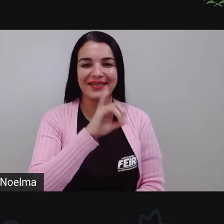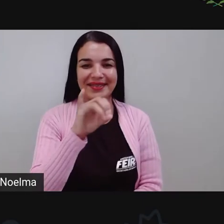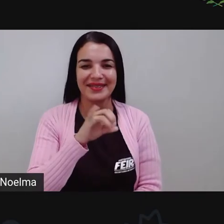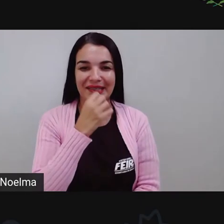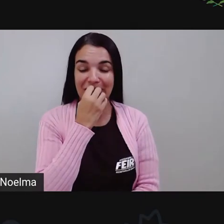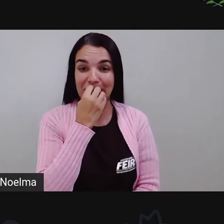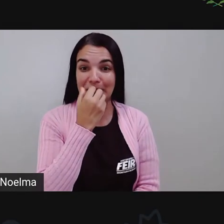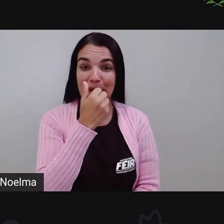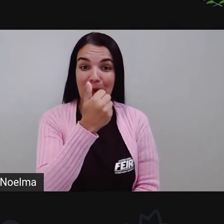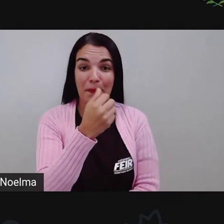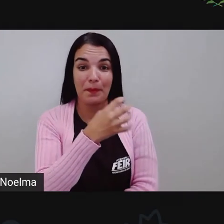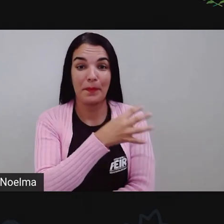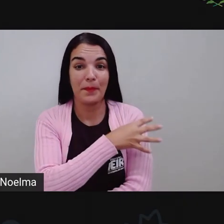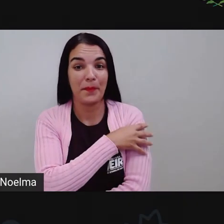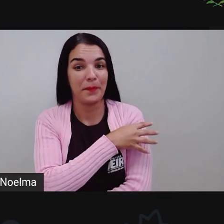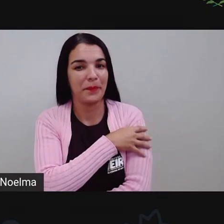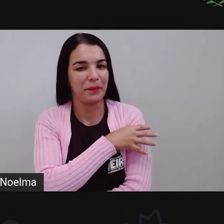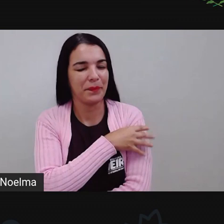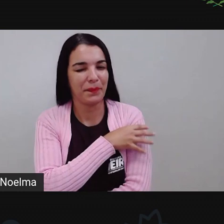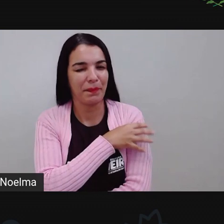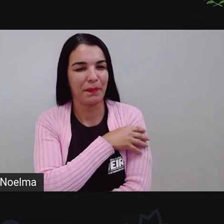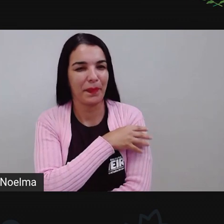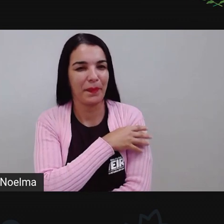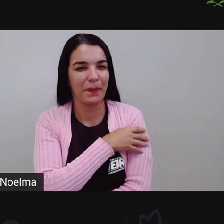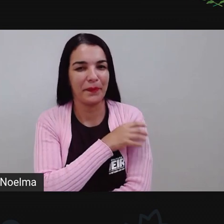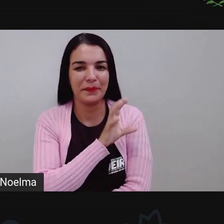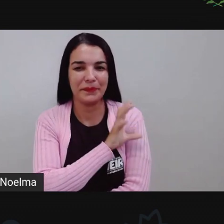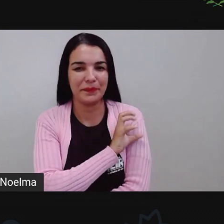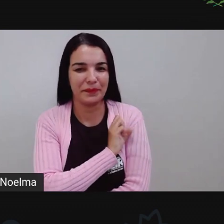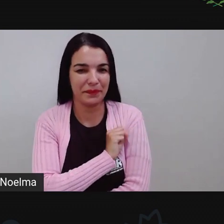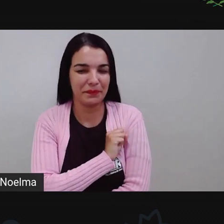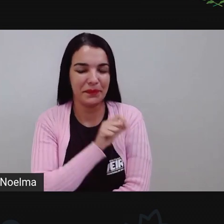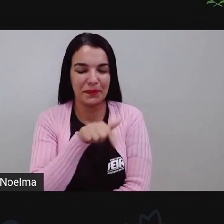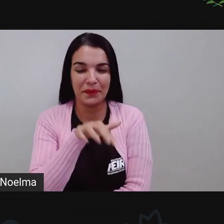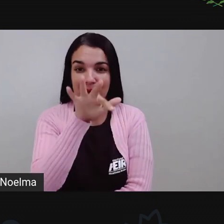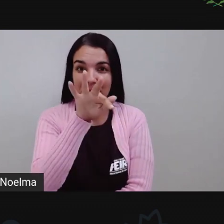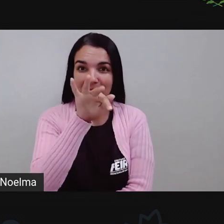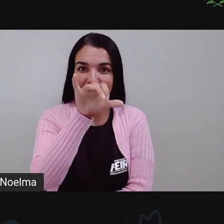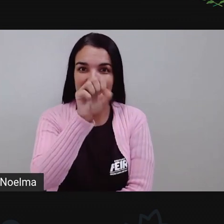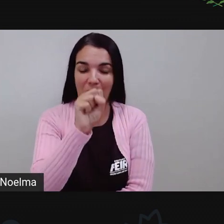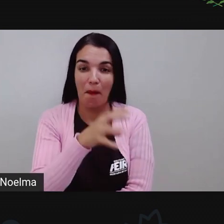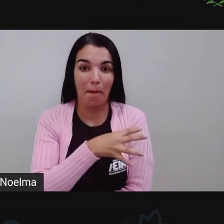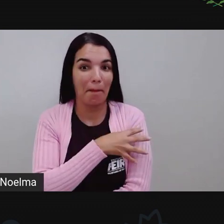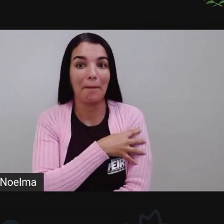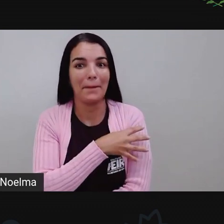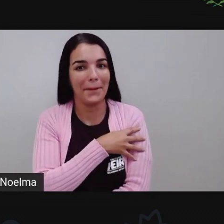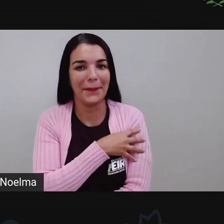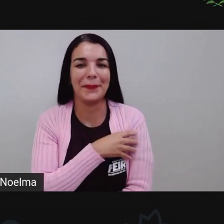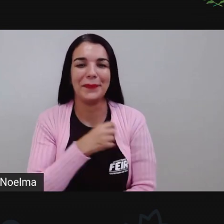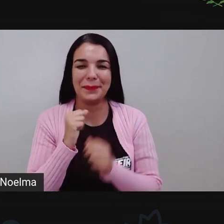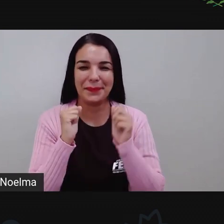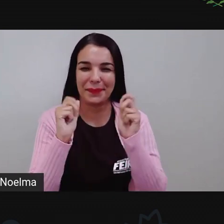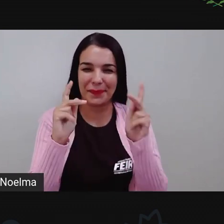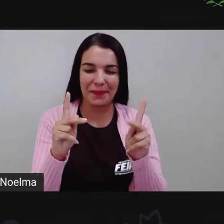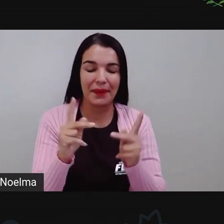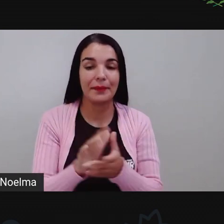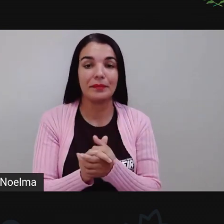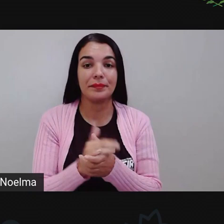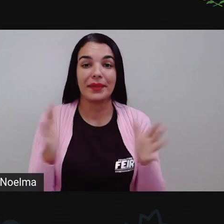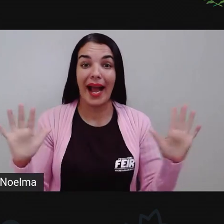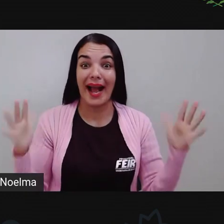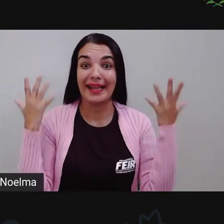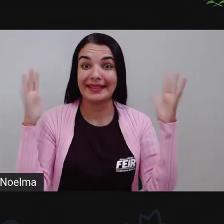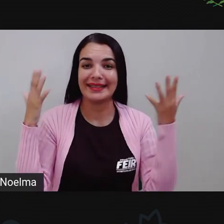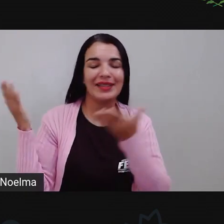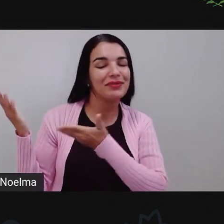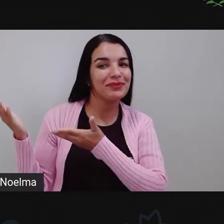Meus queridos e amados alunos da cidade de Feira de Santana, nossos quartos anos, é com enorme alegria